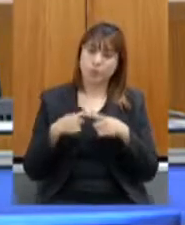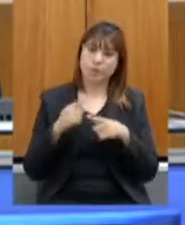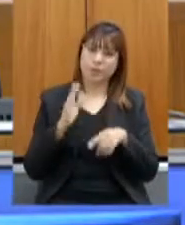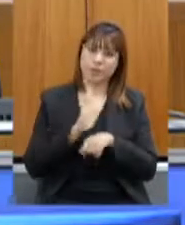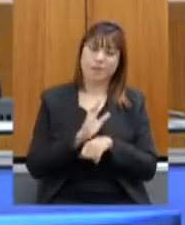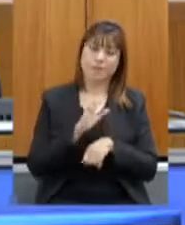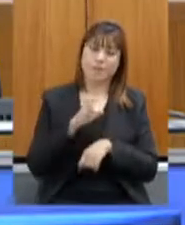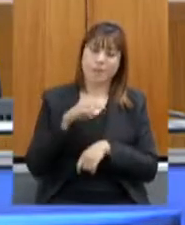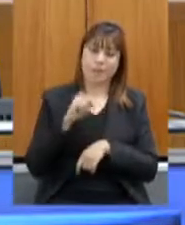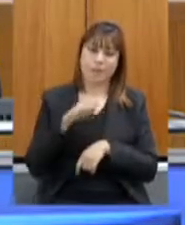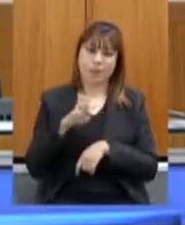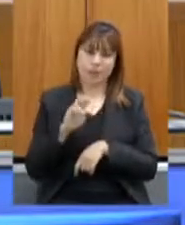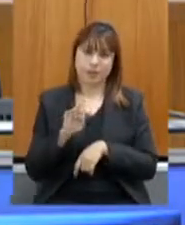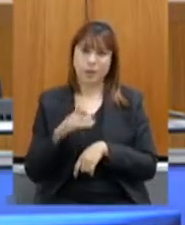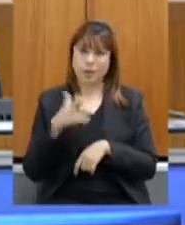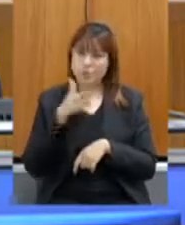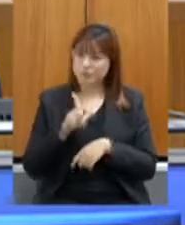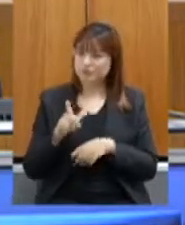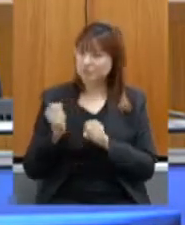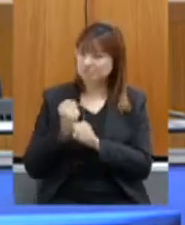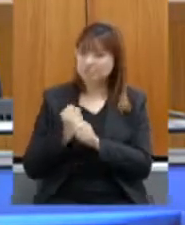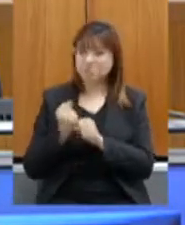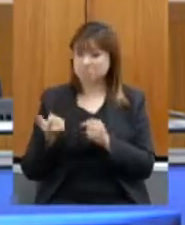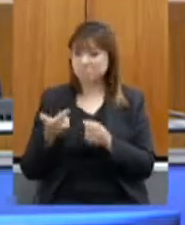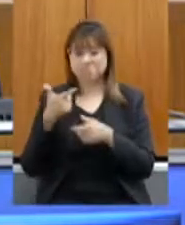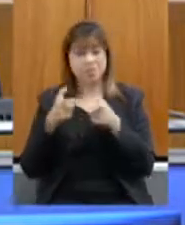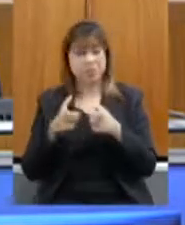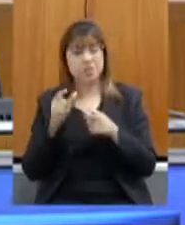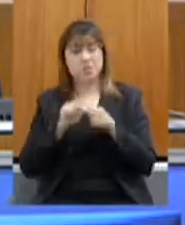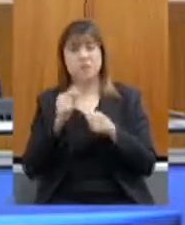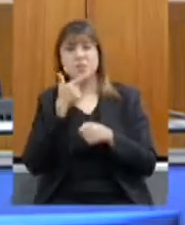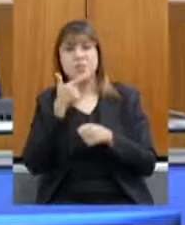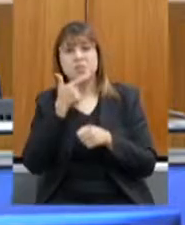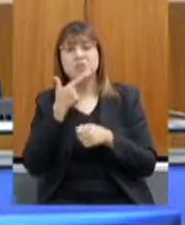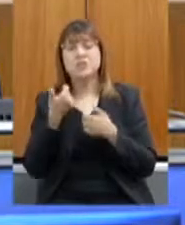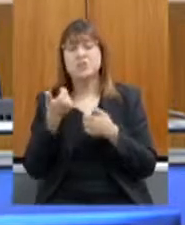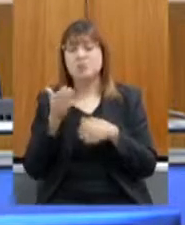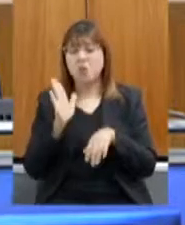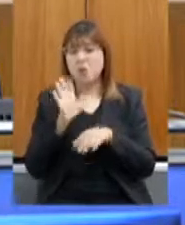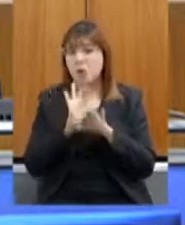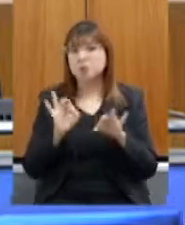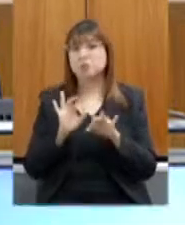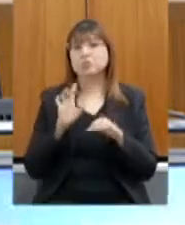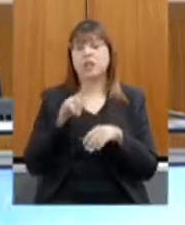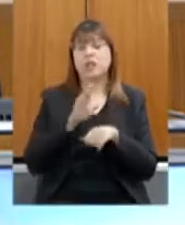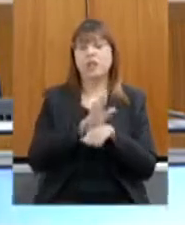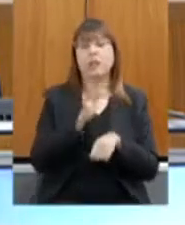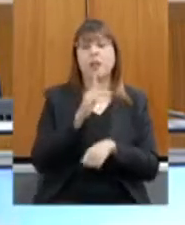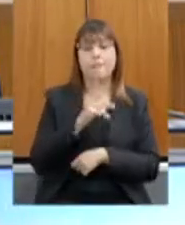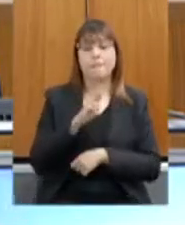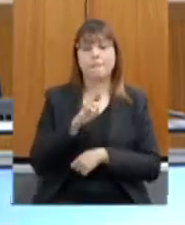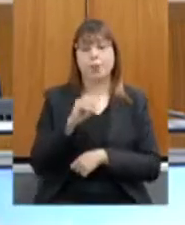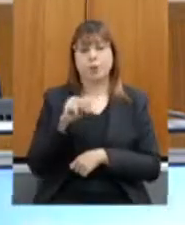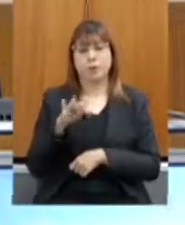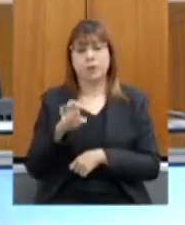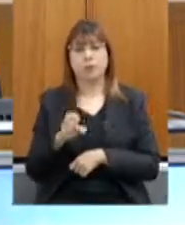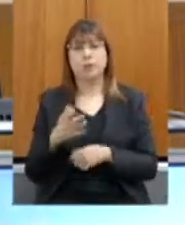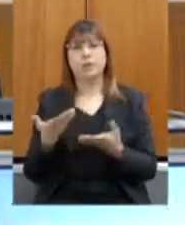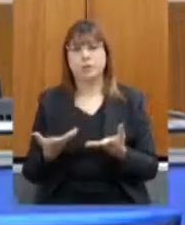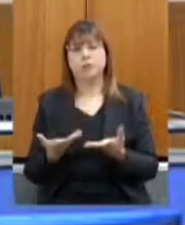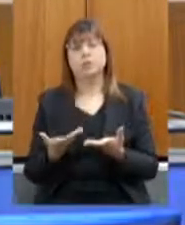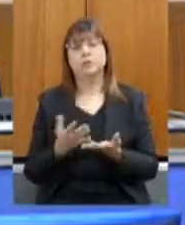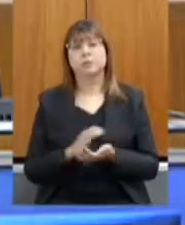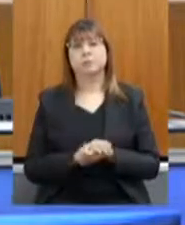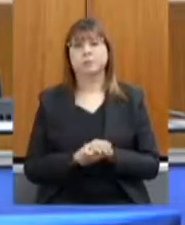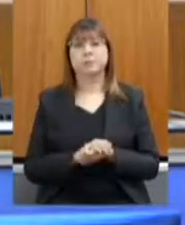queijaria muito bem arrumada com recurso do PRONAF então não é verdade que o produtor não tenha condição de regularizar sua queijaria